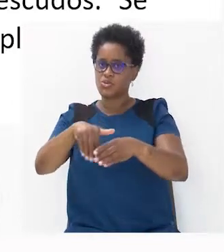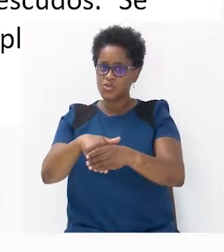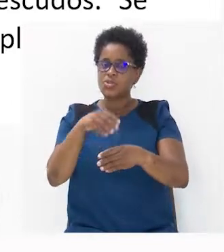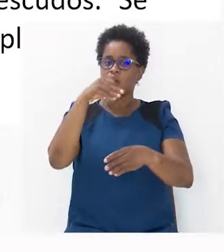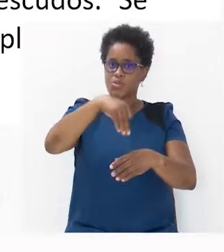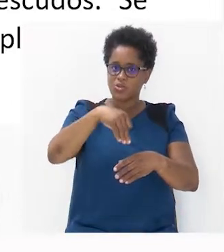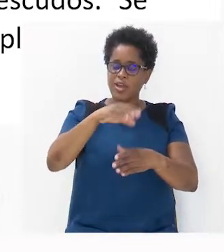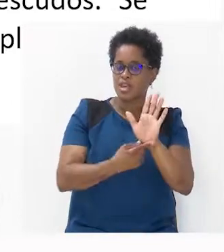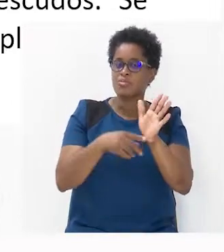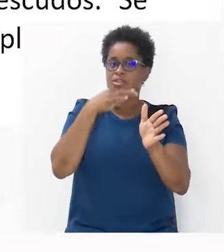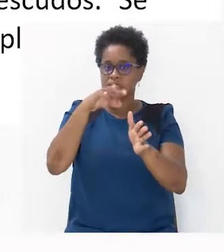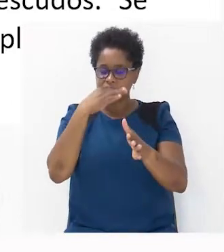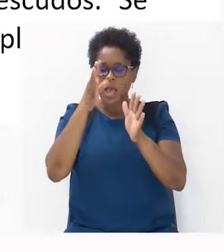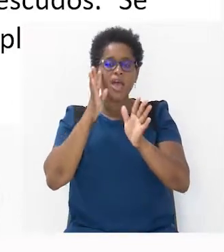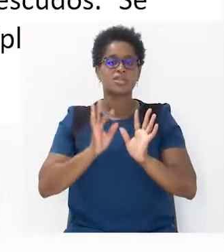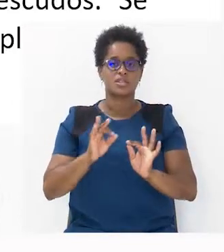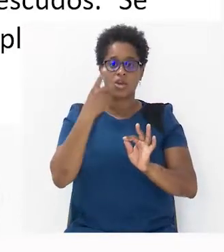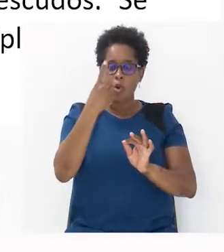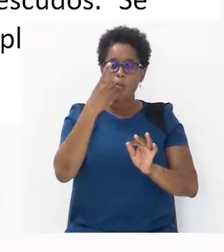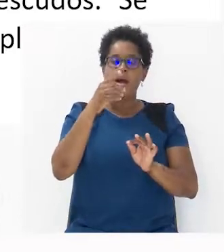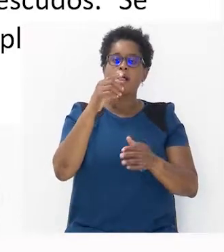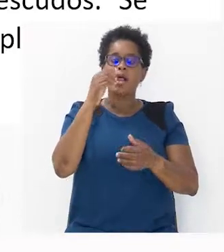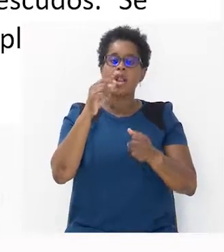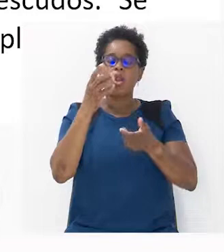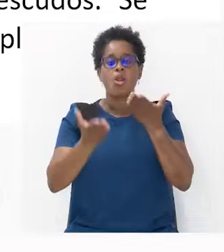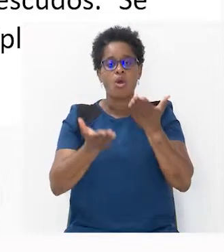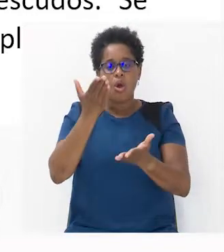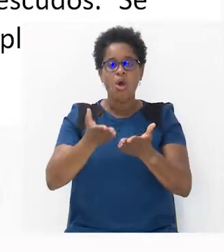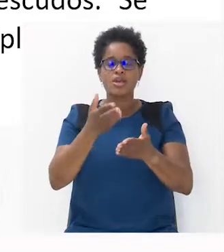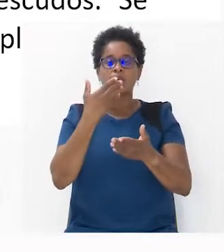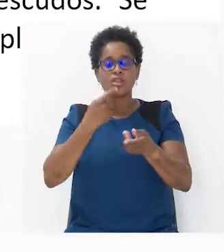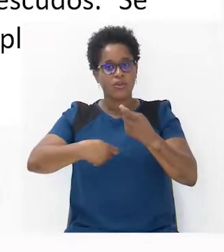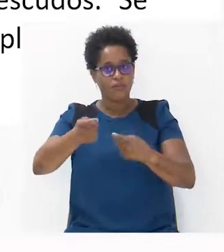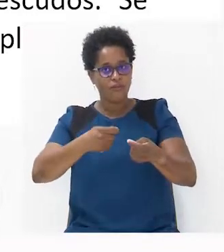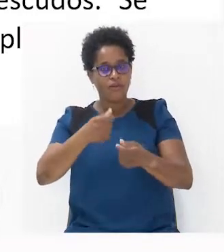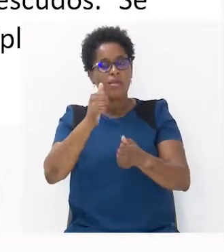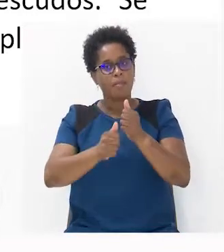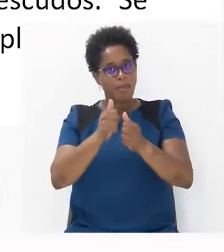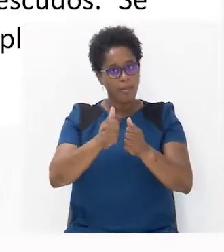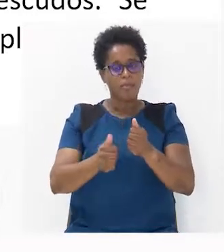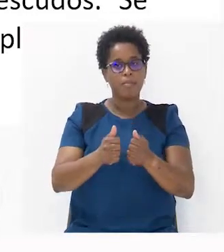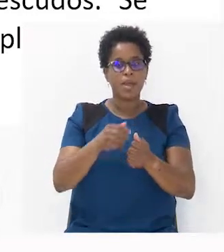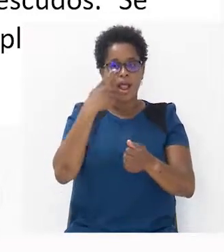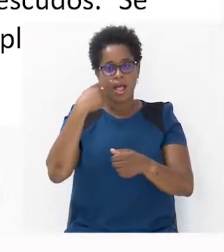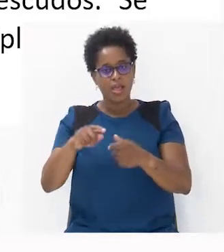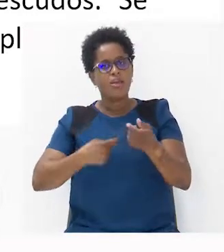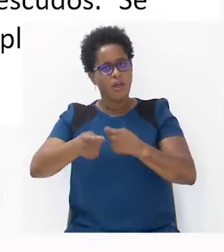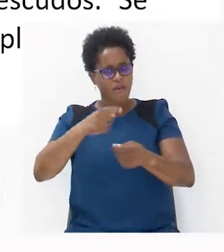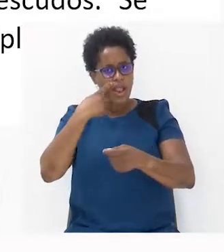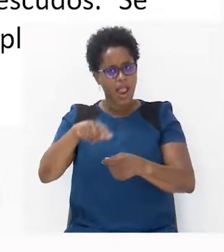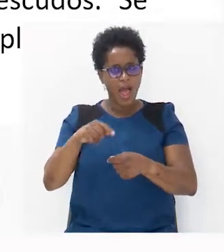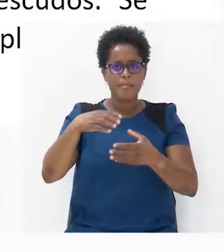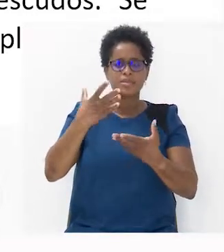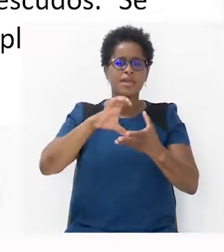exemplo que diz assim. Uma papelaria está a vender lápis em embalagens de 3, de 6